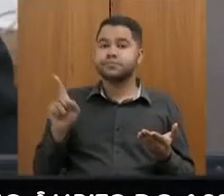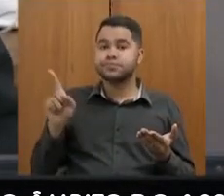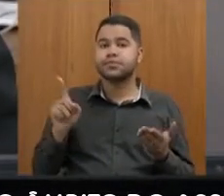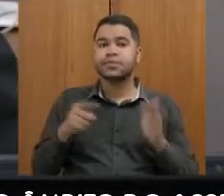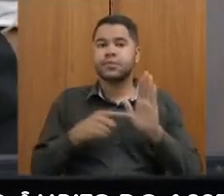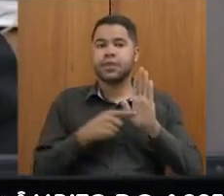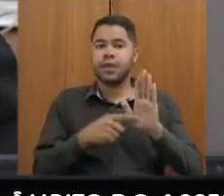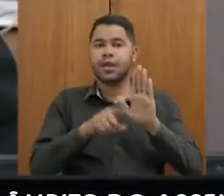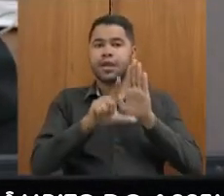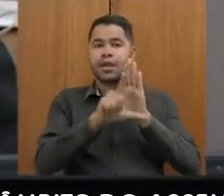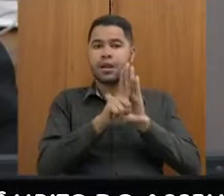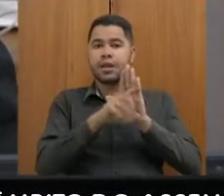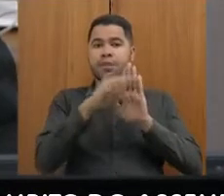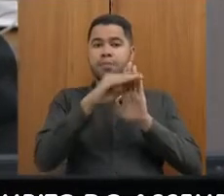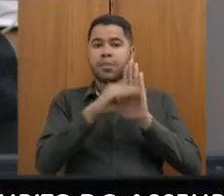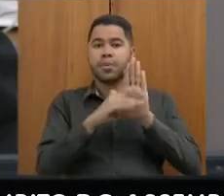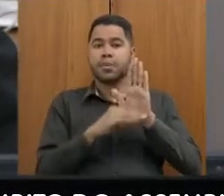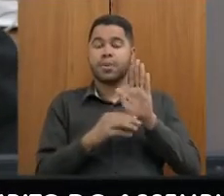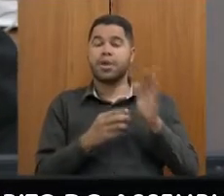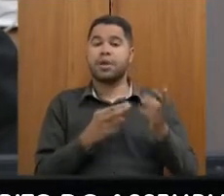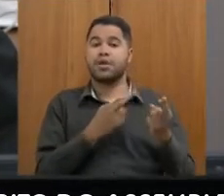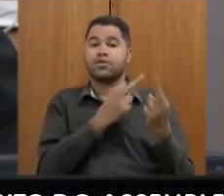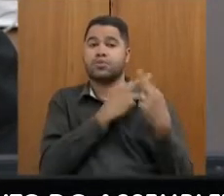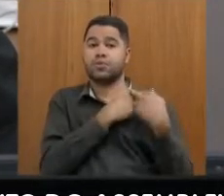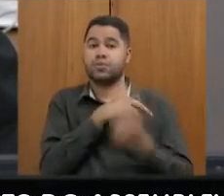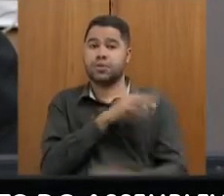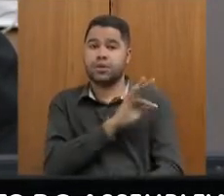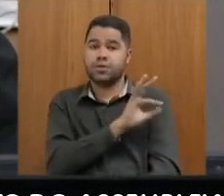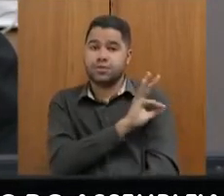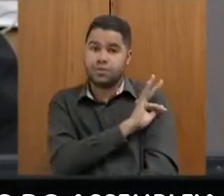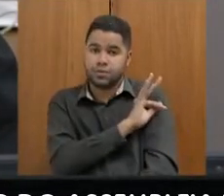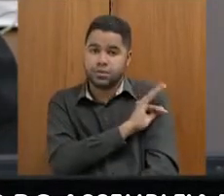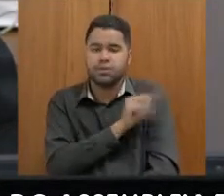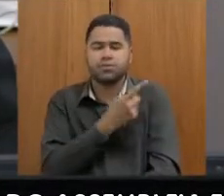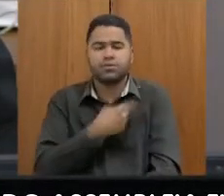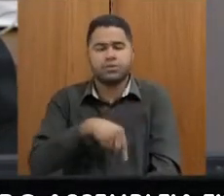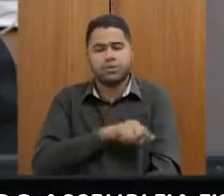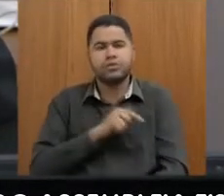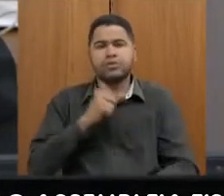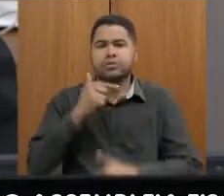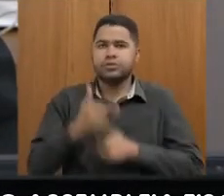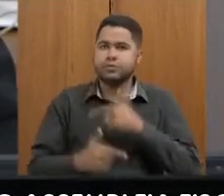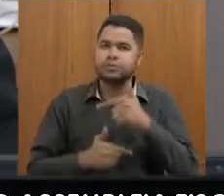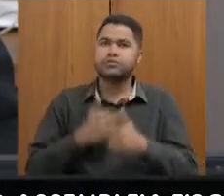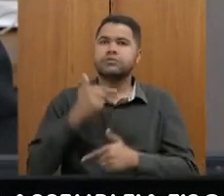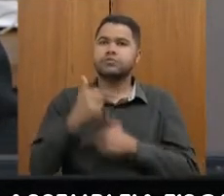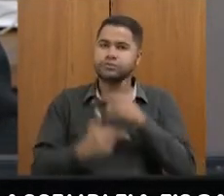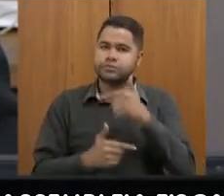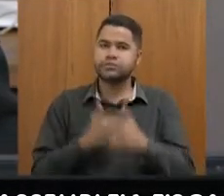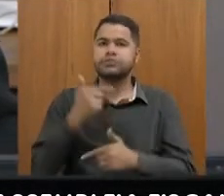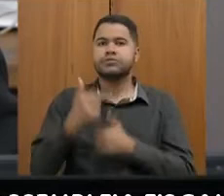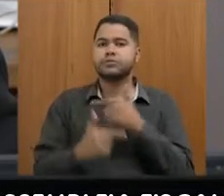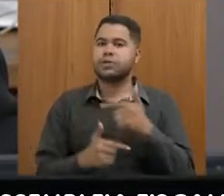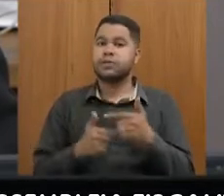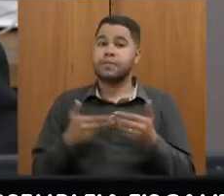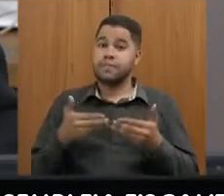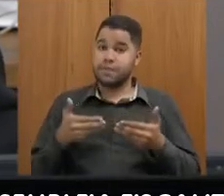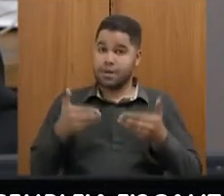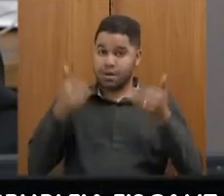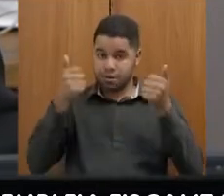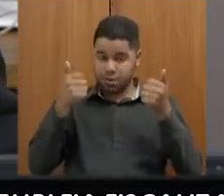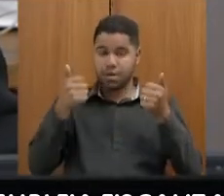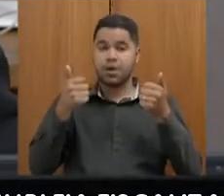Lei de Responsabilidade Fiscal, nós trabalhamos fortemente a receita corrente líquida no sentido de melhorar